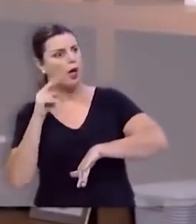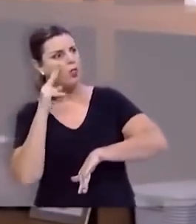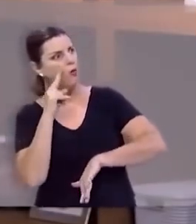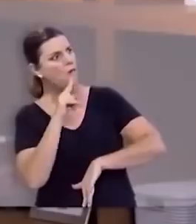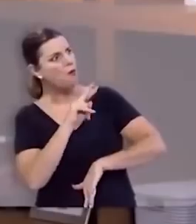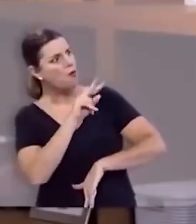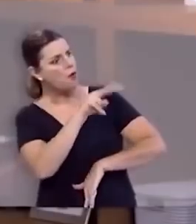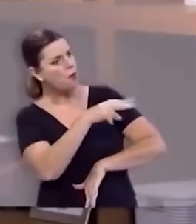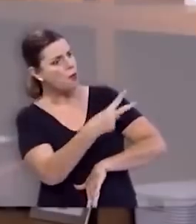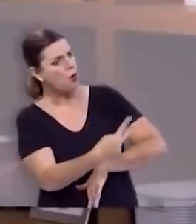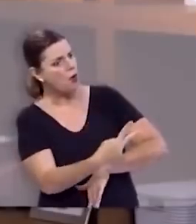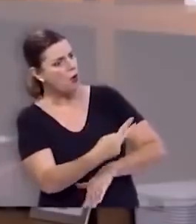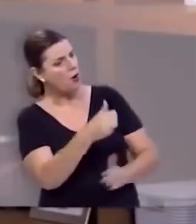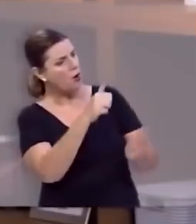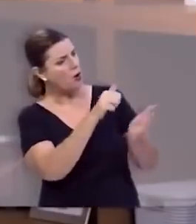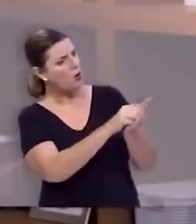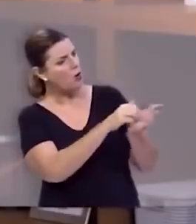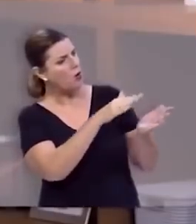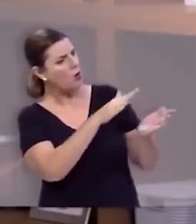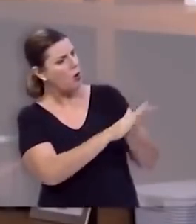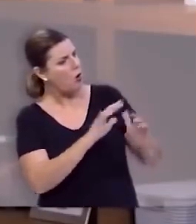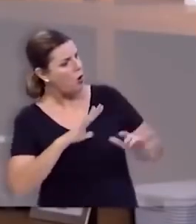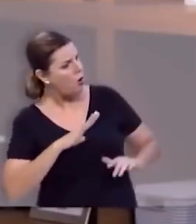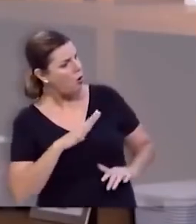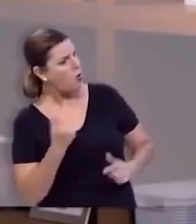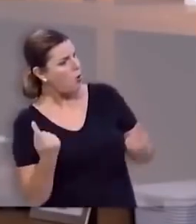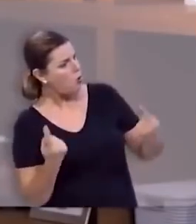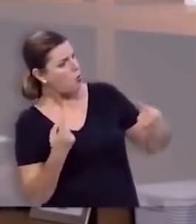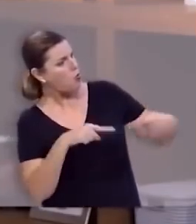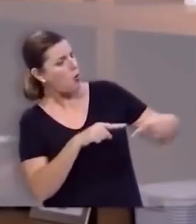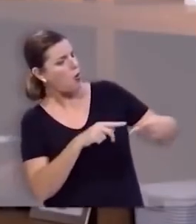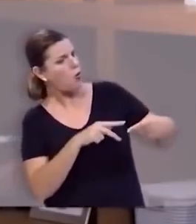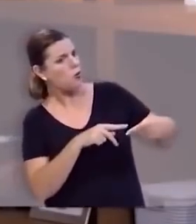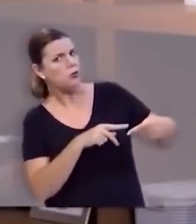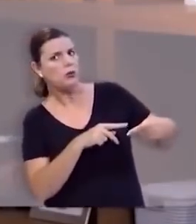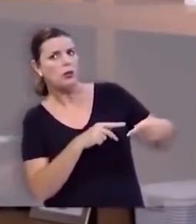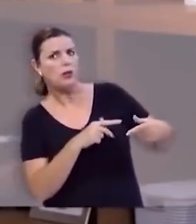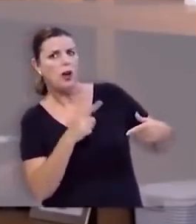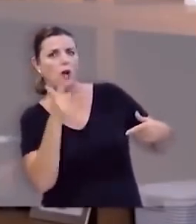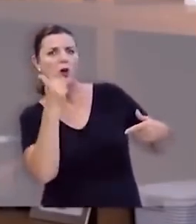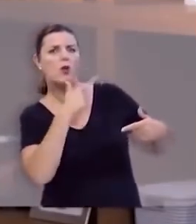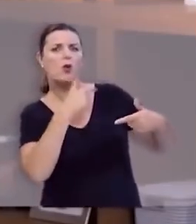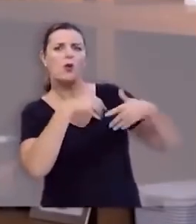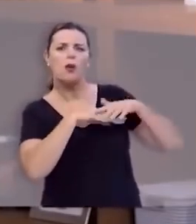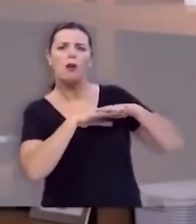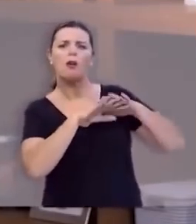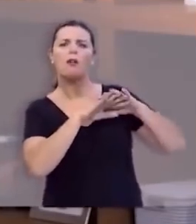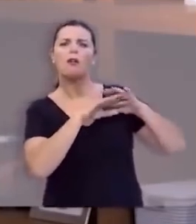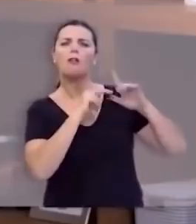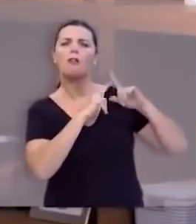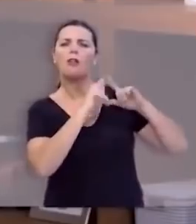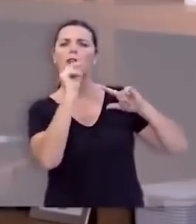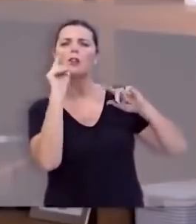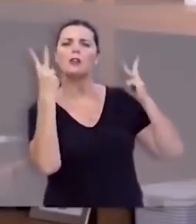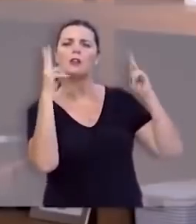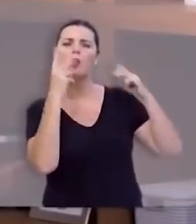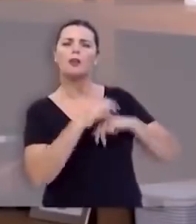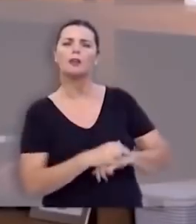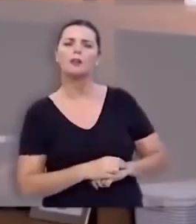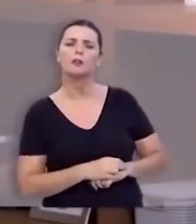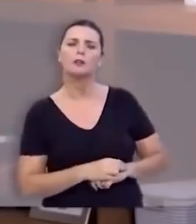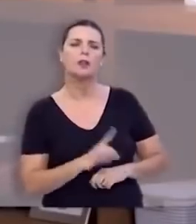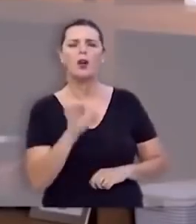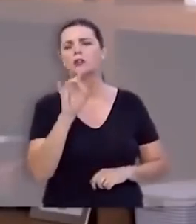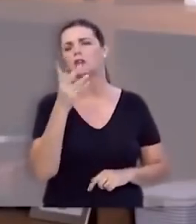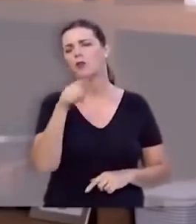tombado, todos cobraram ânimo e entraram na peleja e tiveram uma consagradora vitória. Não